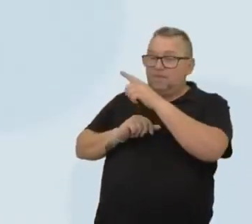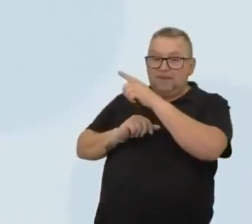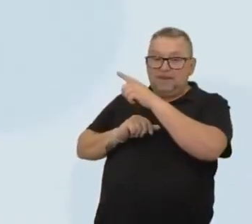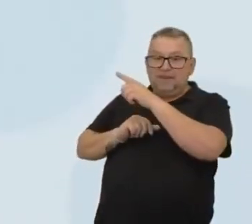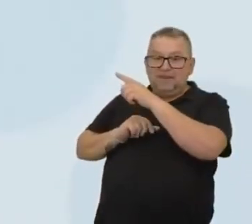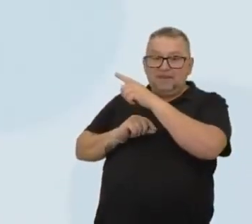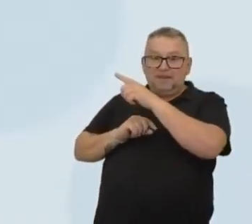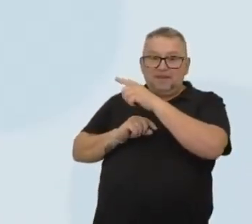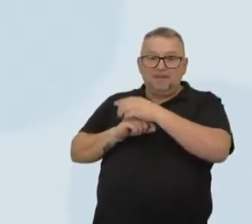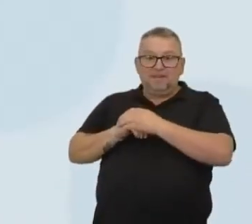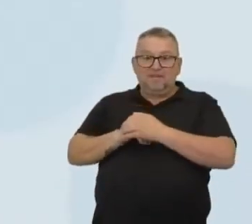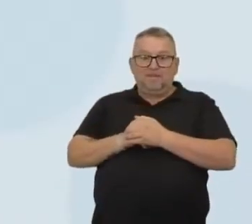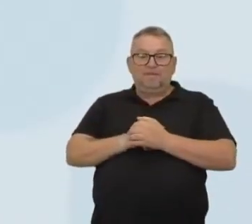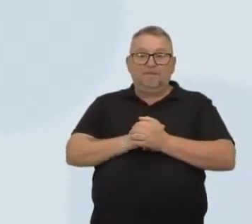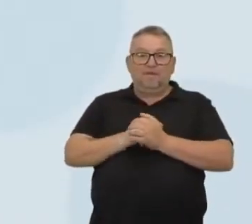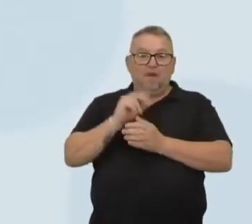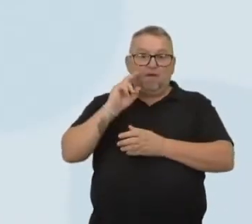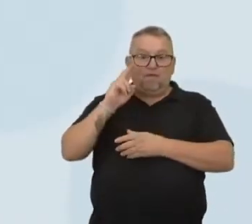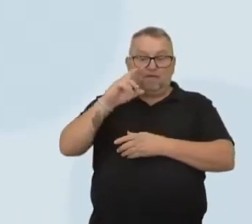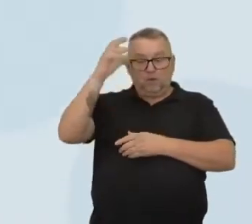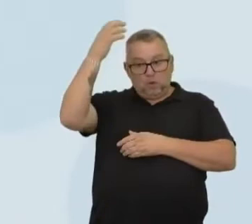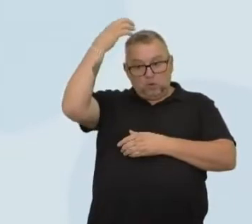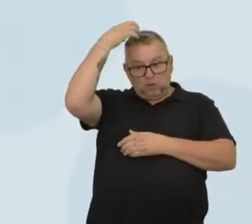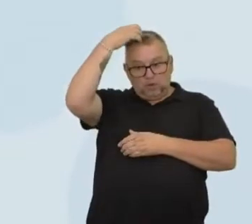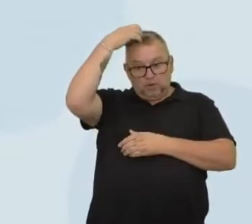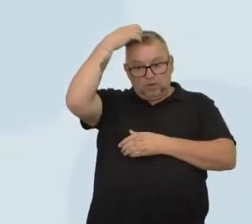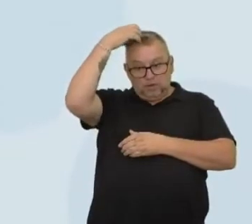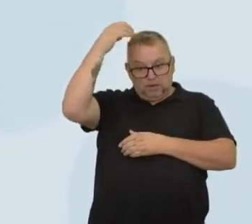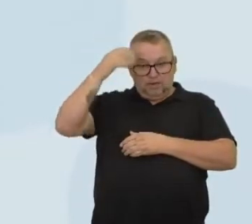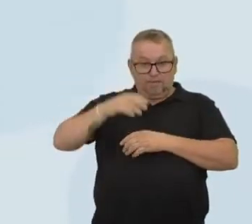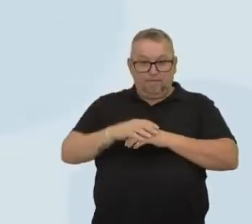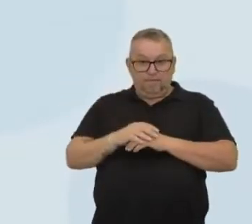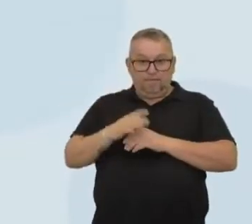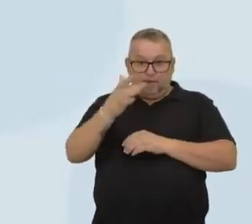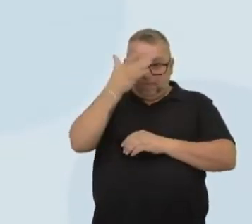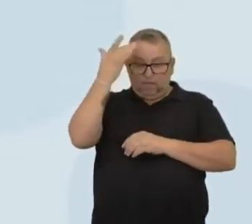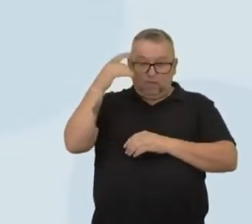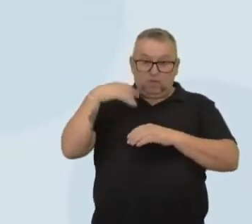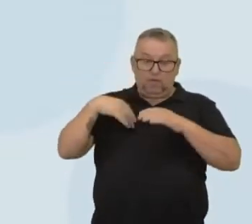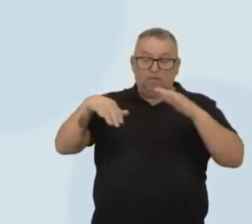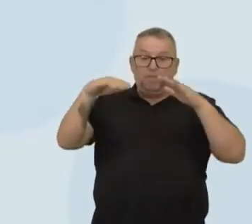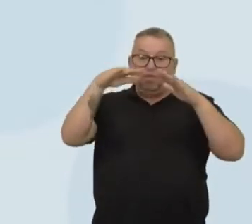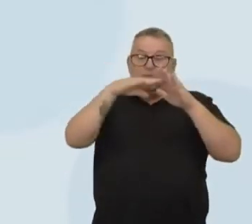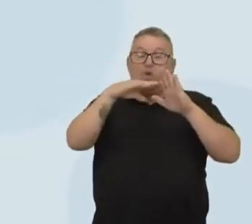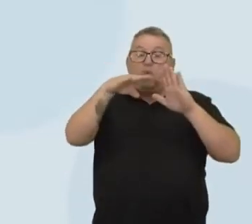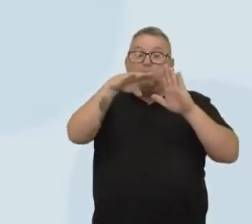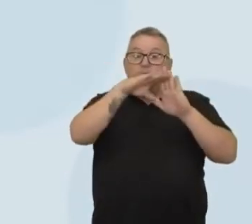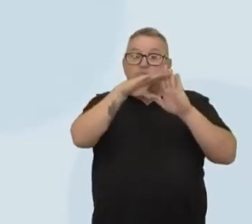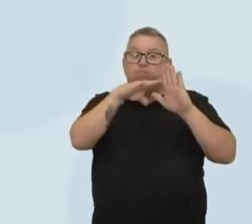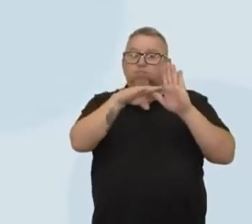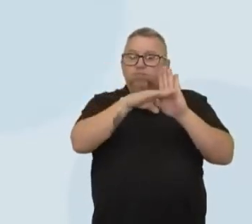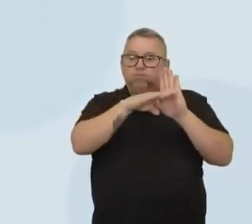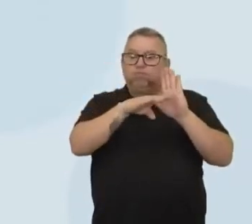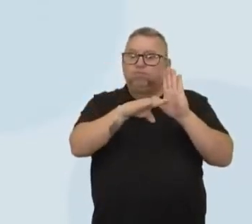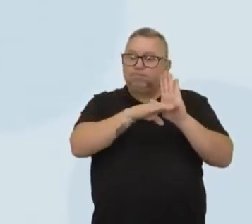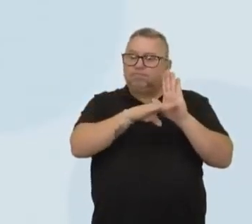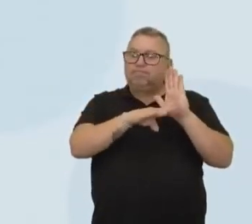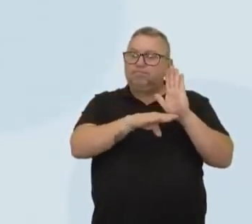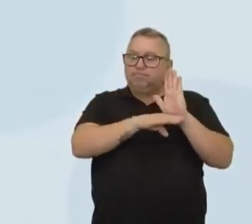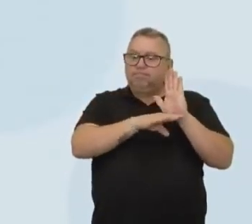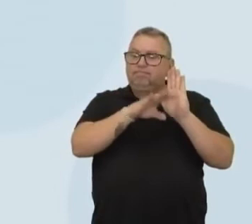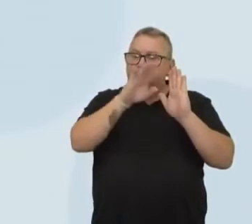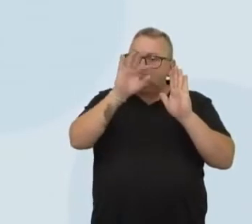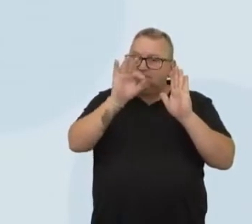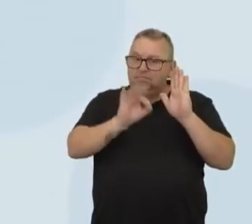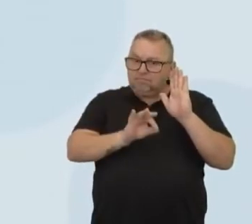em uma sociedade estamental. O significa? Que as pessoas têm posições bem determinadas. Agora, nessa